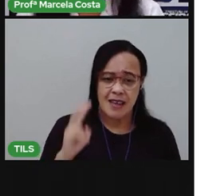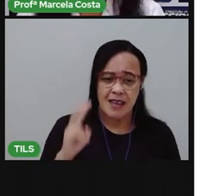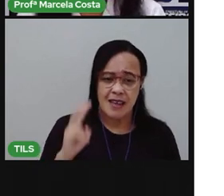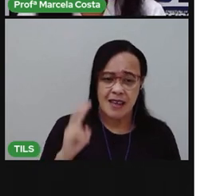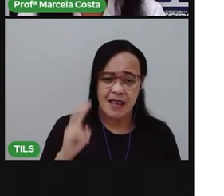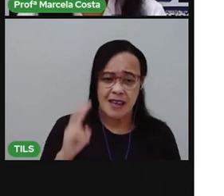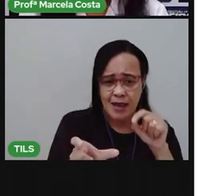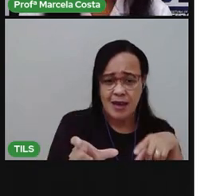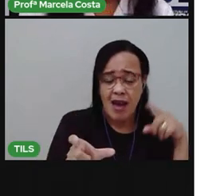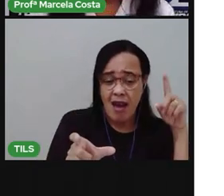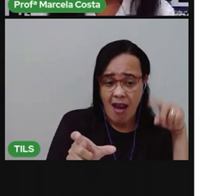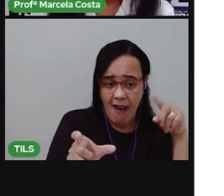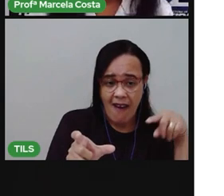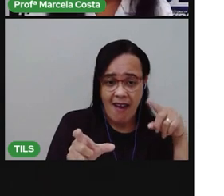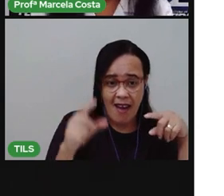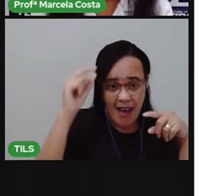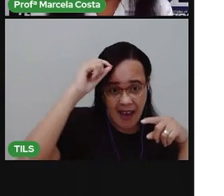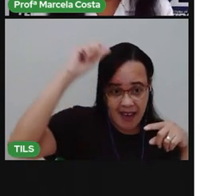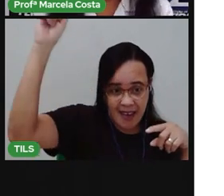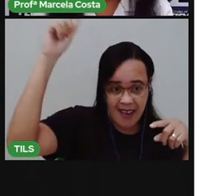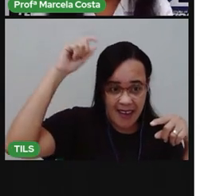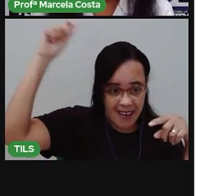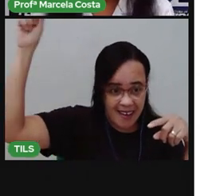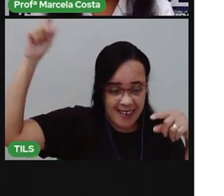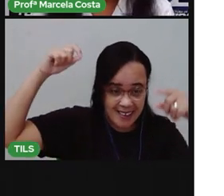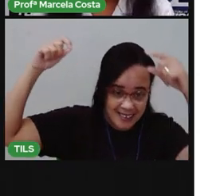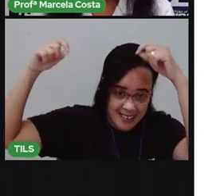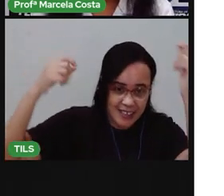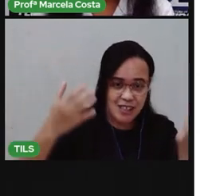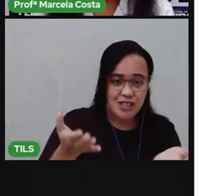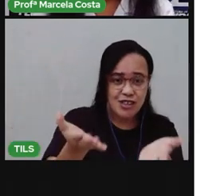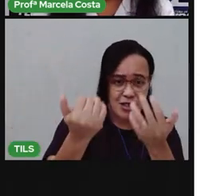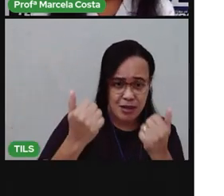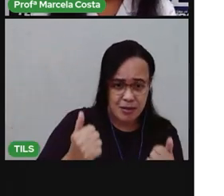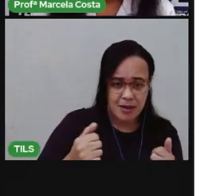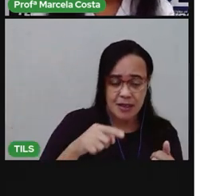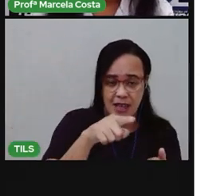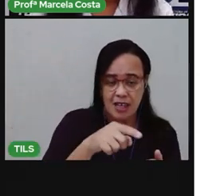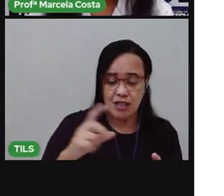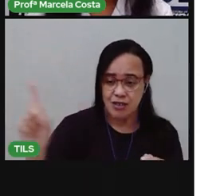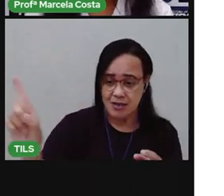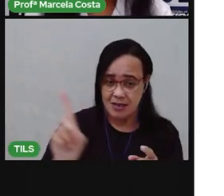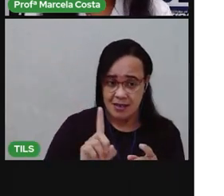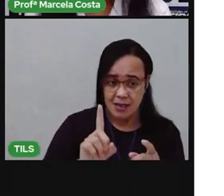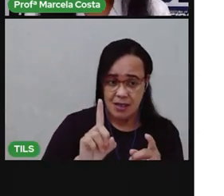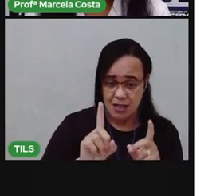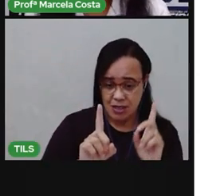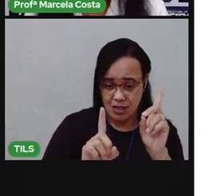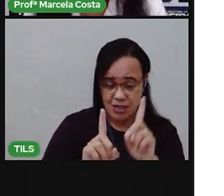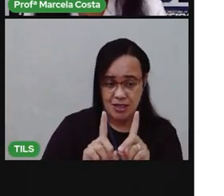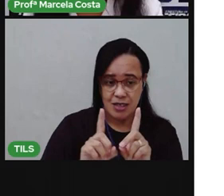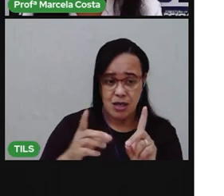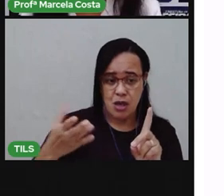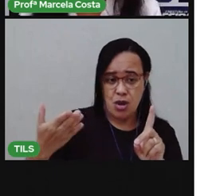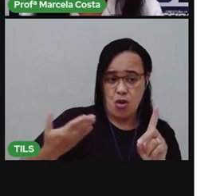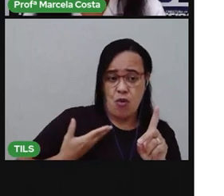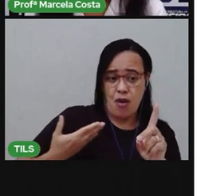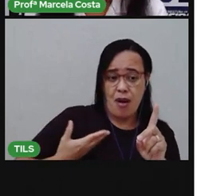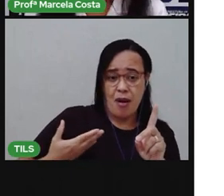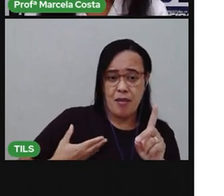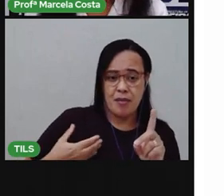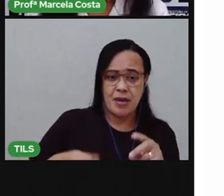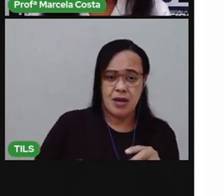o Cascão já tava lá, ele chegou se chamando Cebolinha. E aí, Cascão,